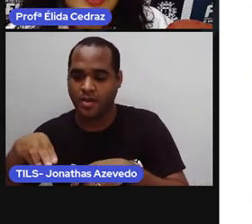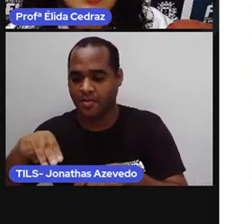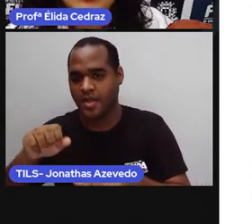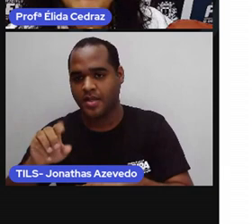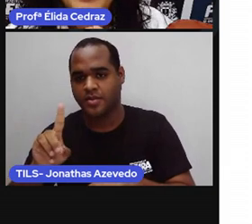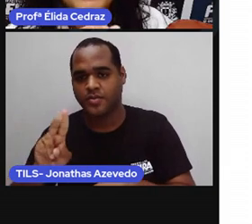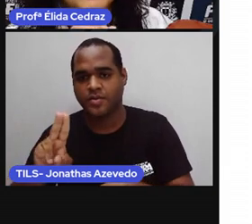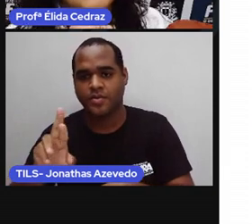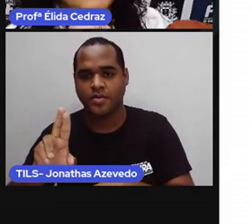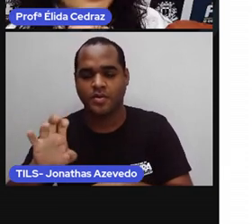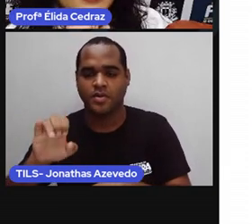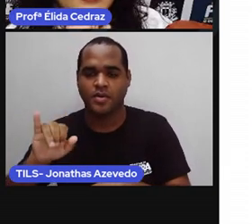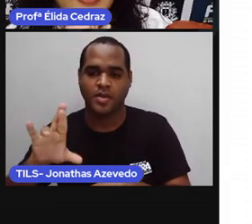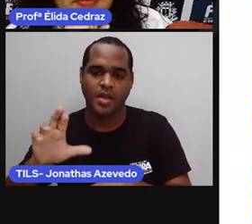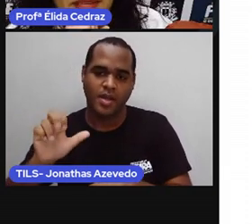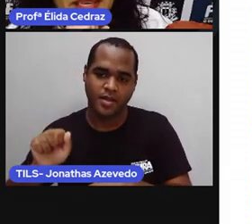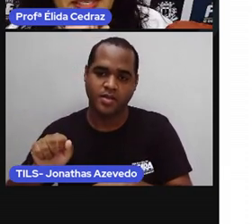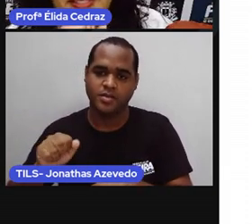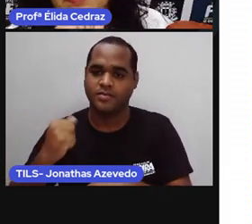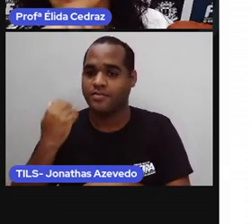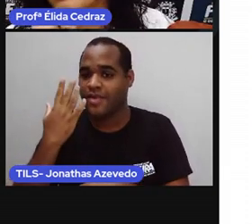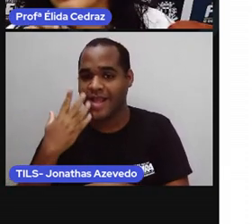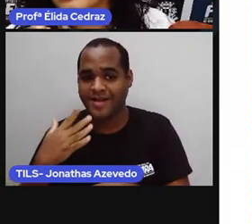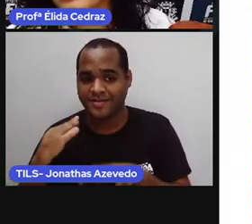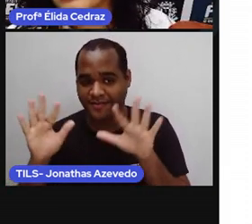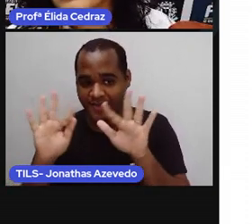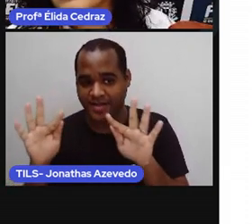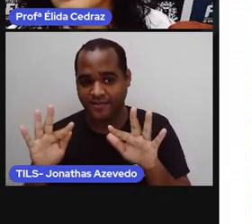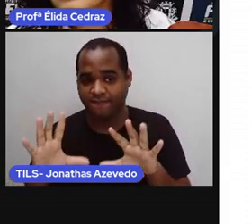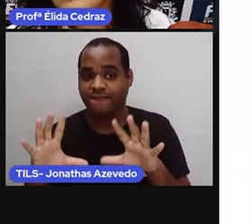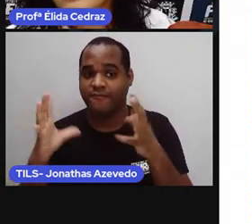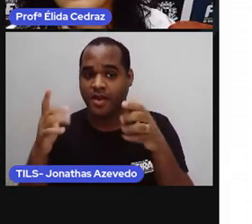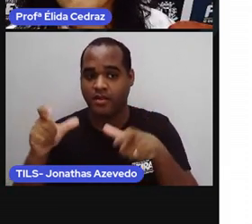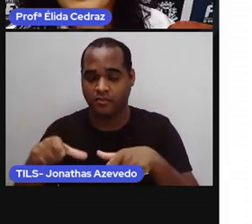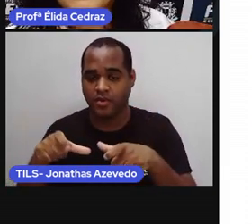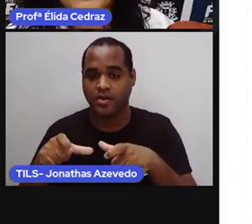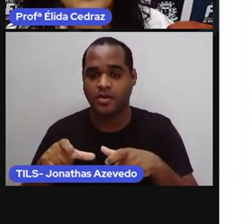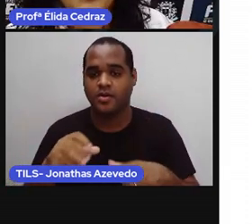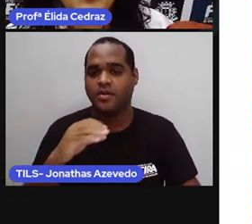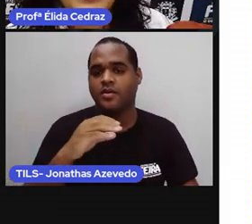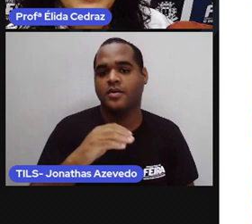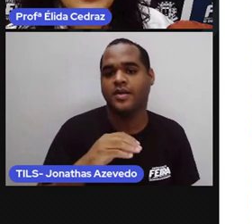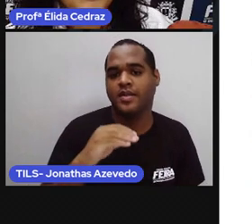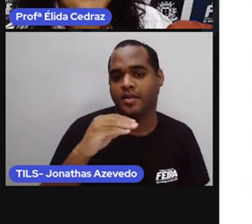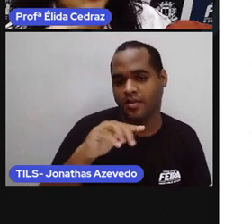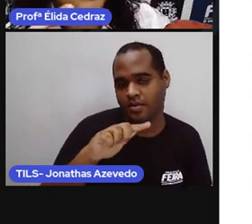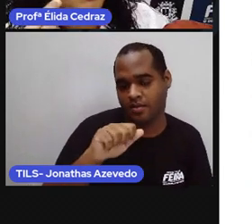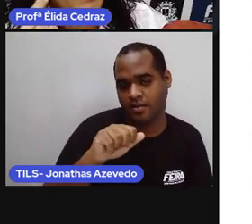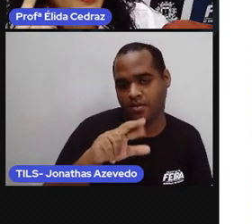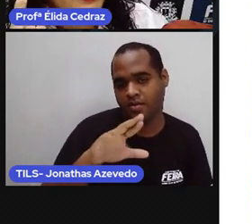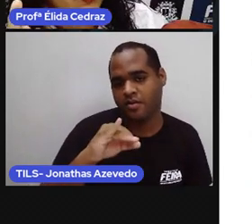no salão de festas, Criança Feliz. Clarice, fazendo um aninho, os pais ao